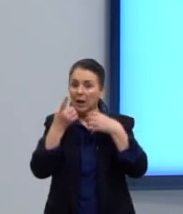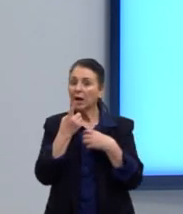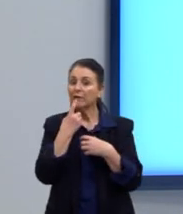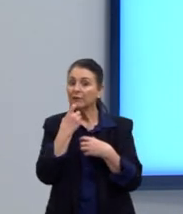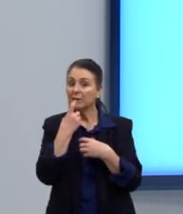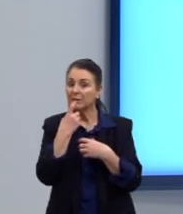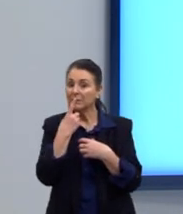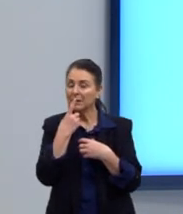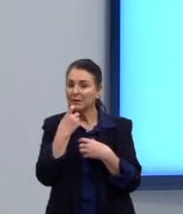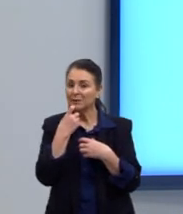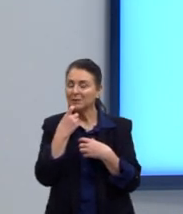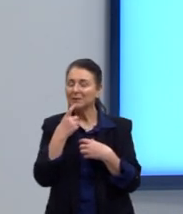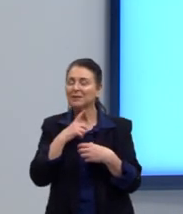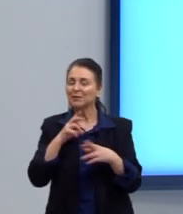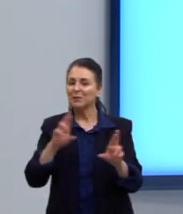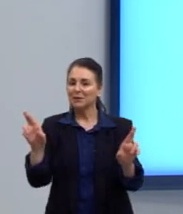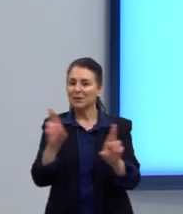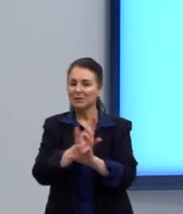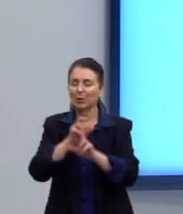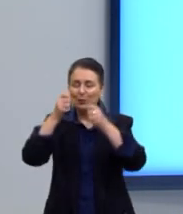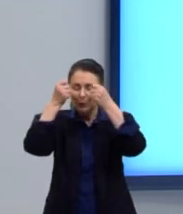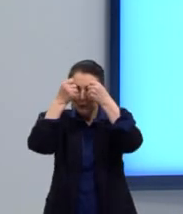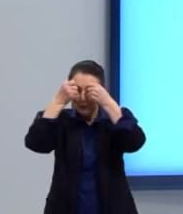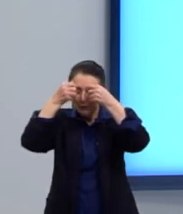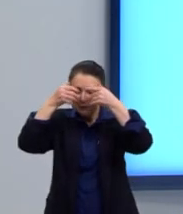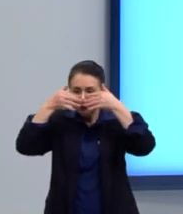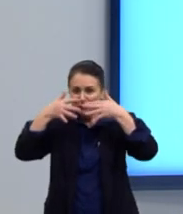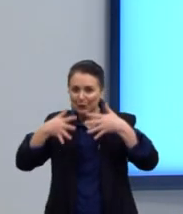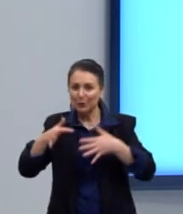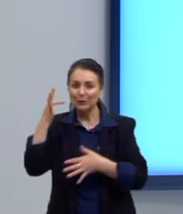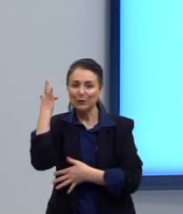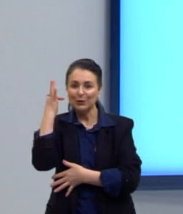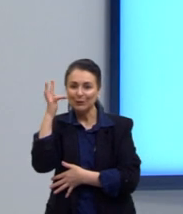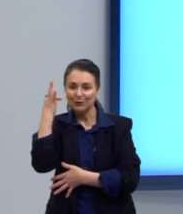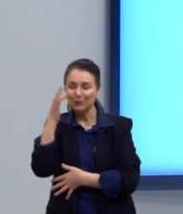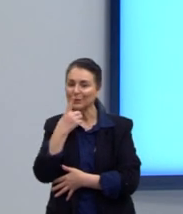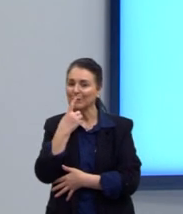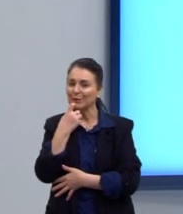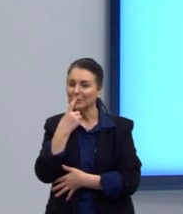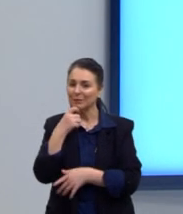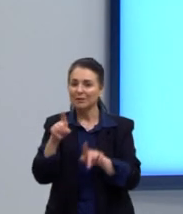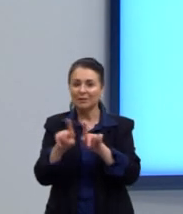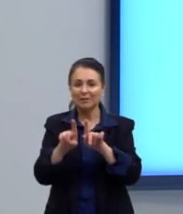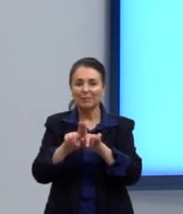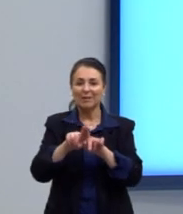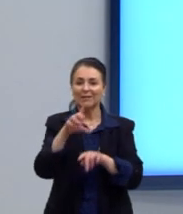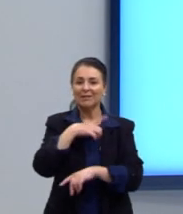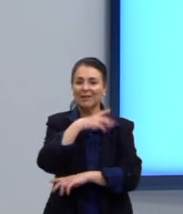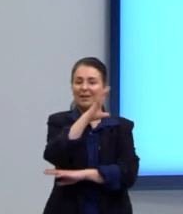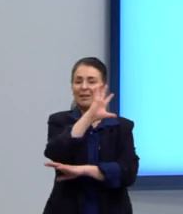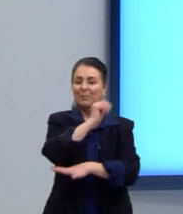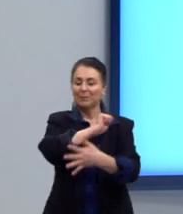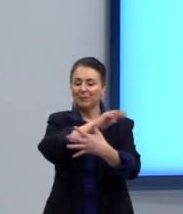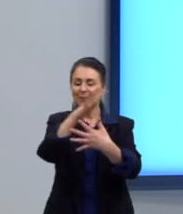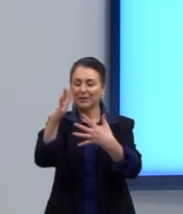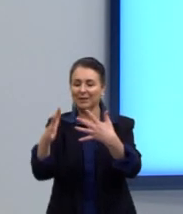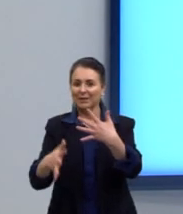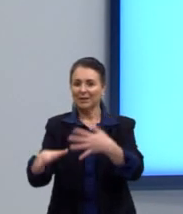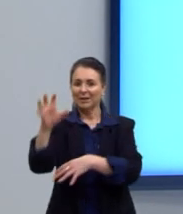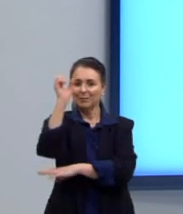nasceu essa relação entre o chororô e a frutinha cor de sangue que é nativa da Mata Atlântica brasileira.